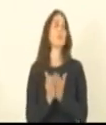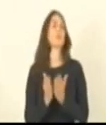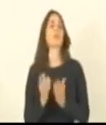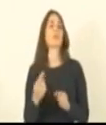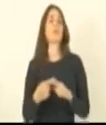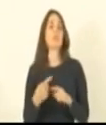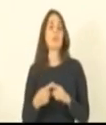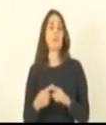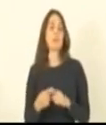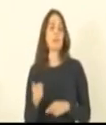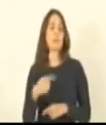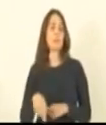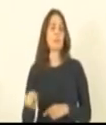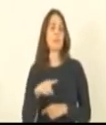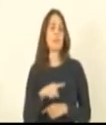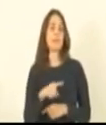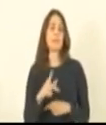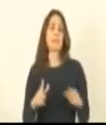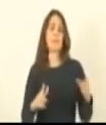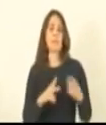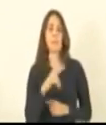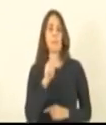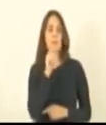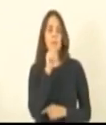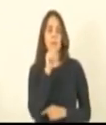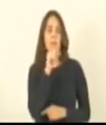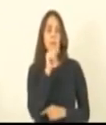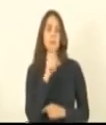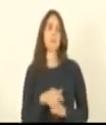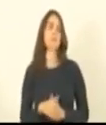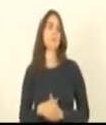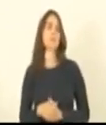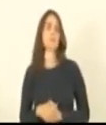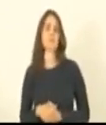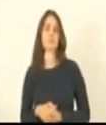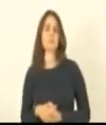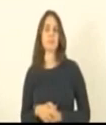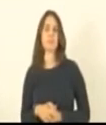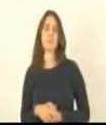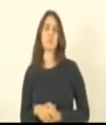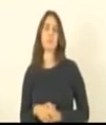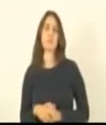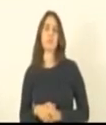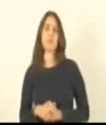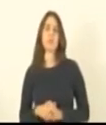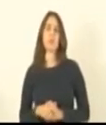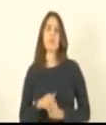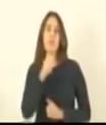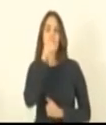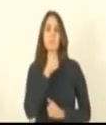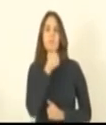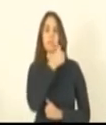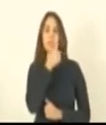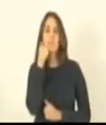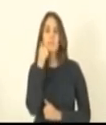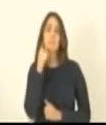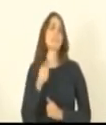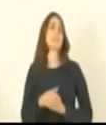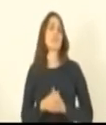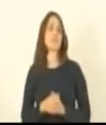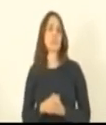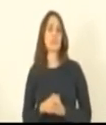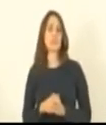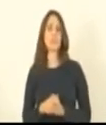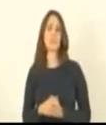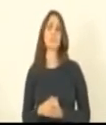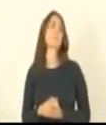ela chega a cortar uma água uma energia ela faz um sacrifício danado para pagar e aí